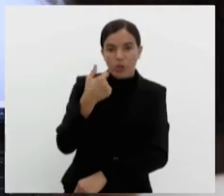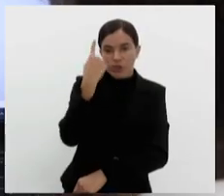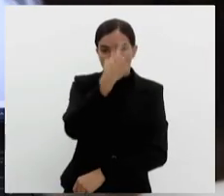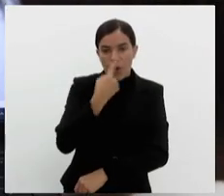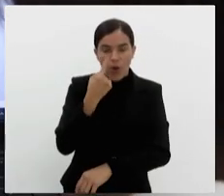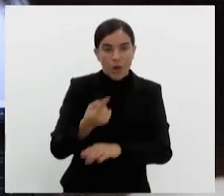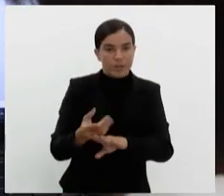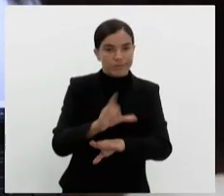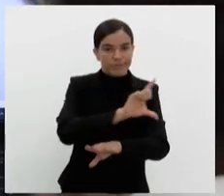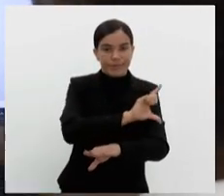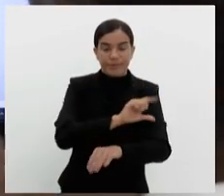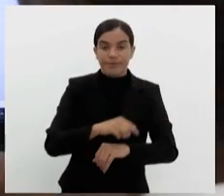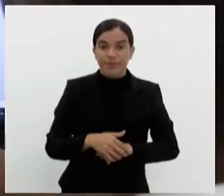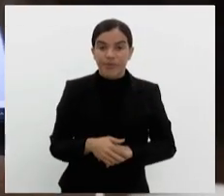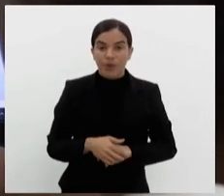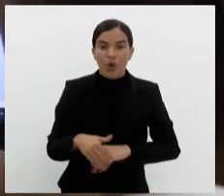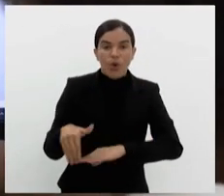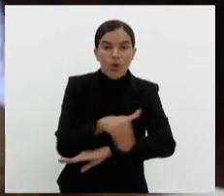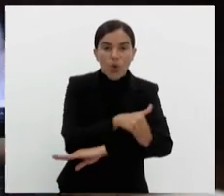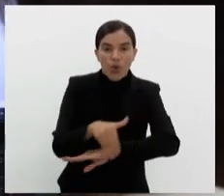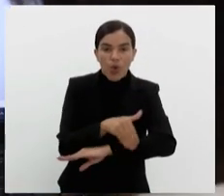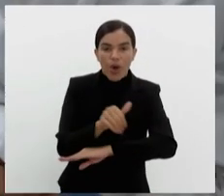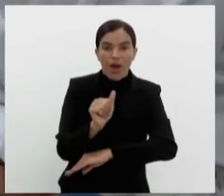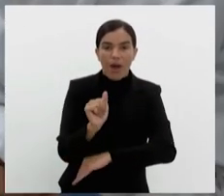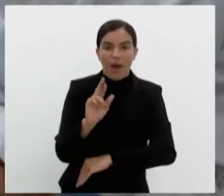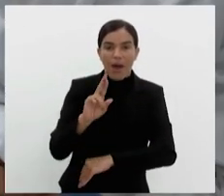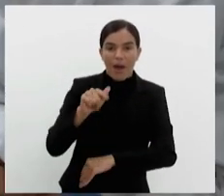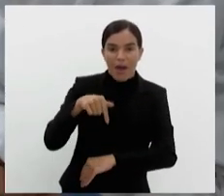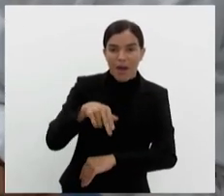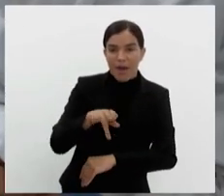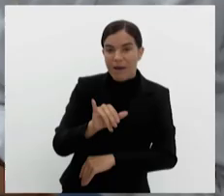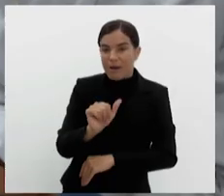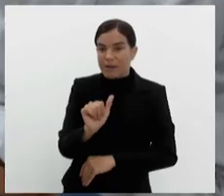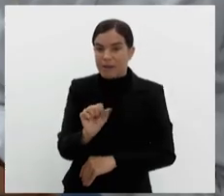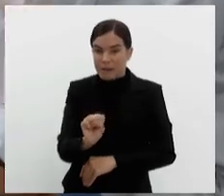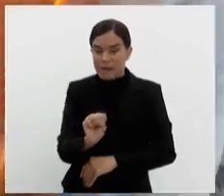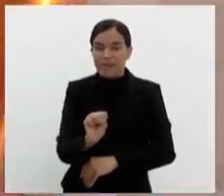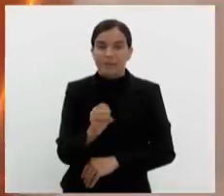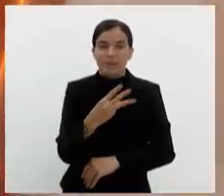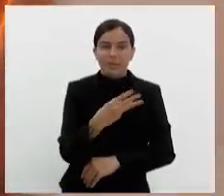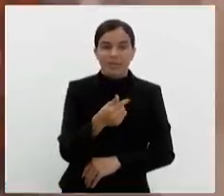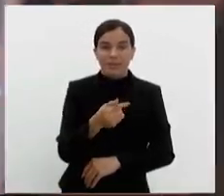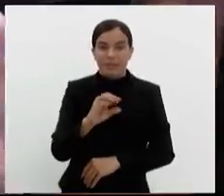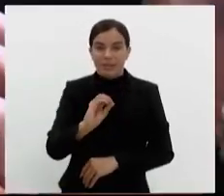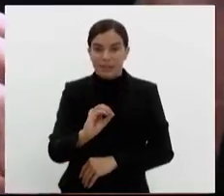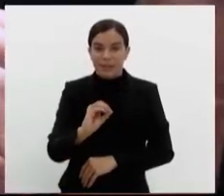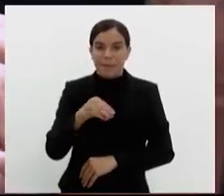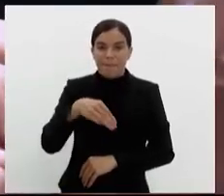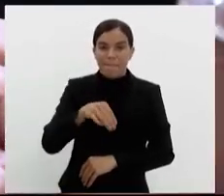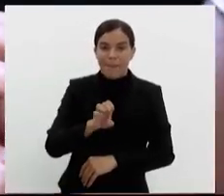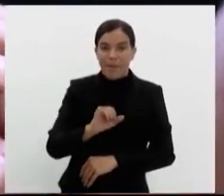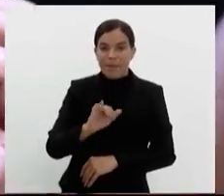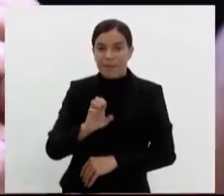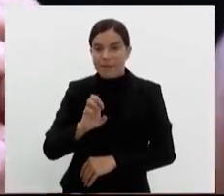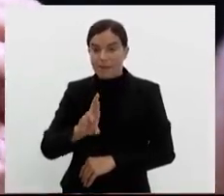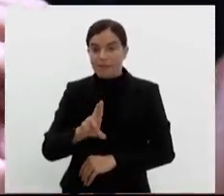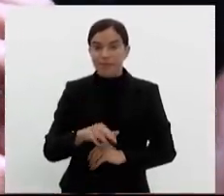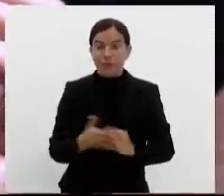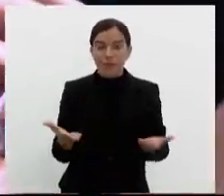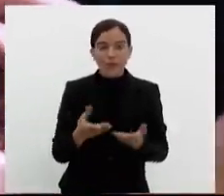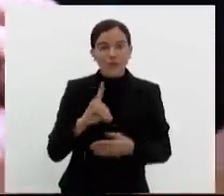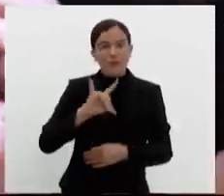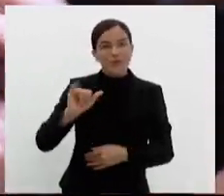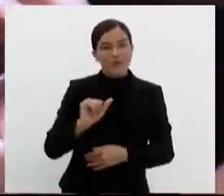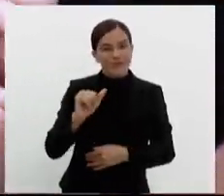O hospital fica na rua Arquias Cordeiro, 370, no Meier. Hoje é dia nacional da música